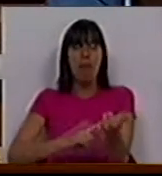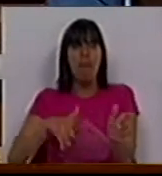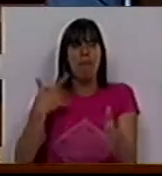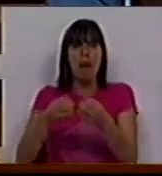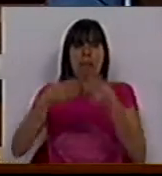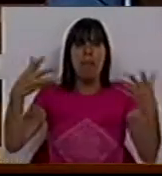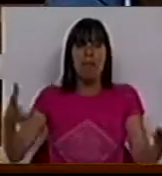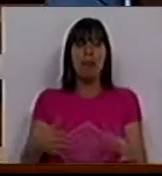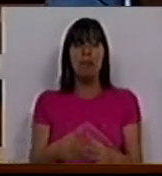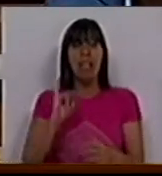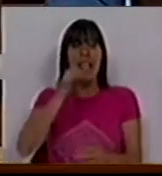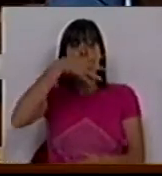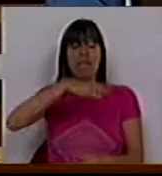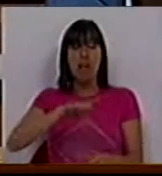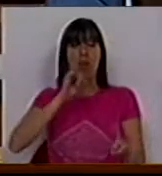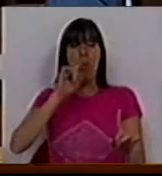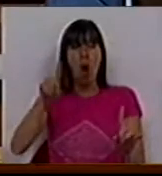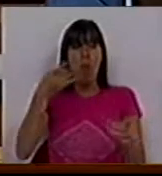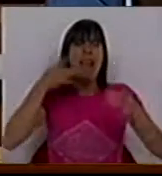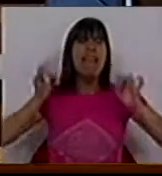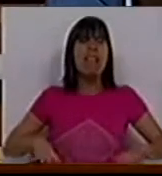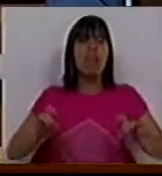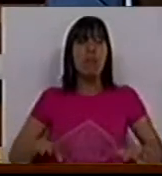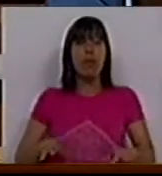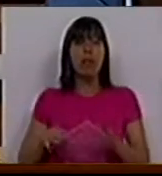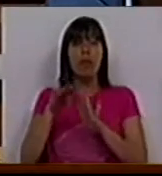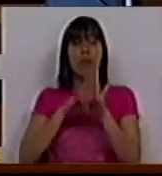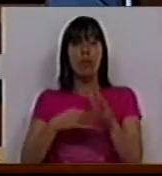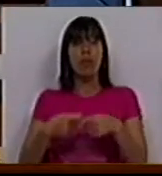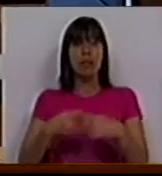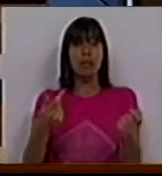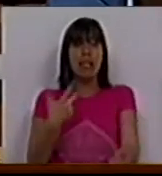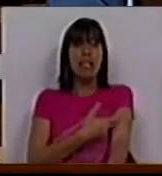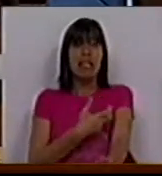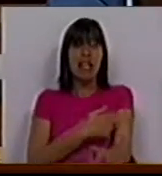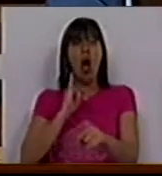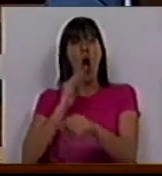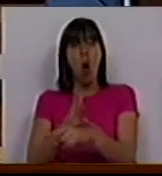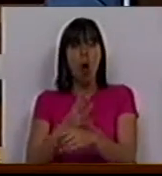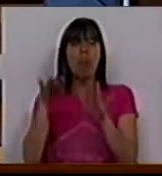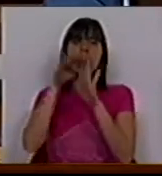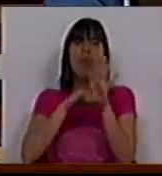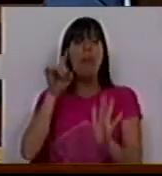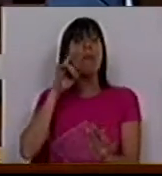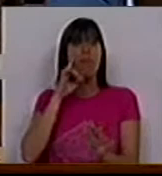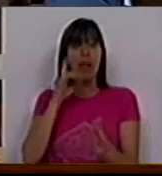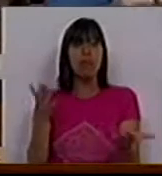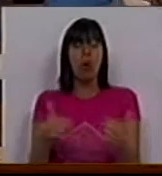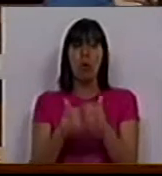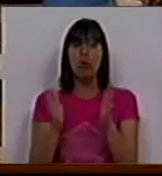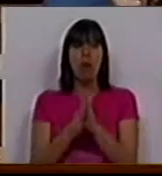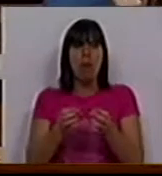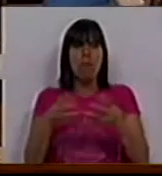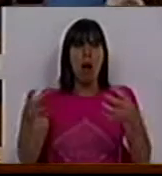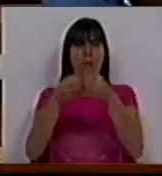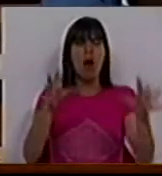estão a aumentar, que as infecções que podiam ser evitadas pelo programa de distribuição de seringas e outros programas de prevenção, quando tudo